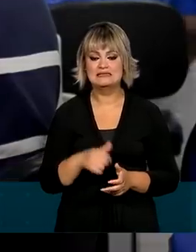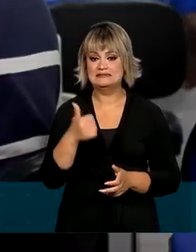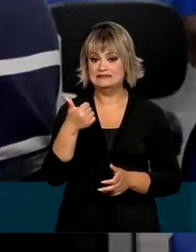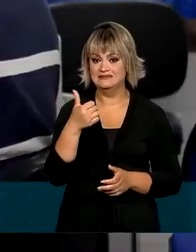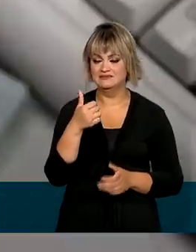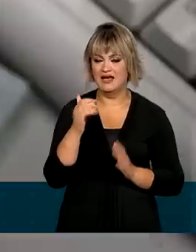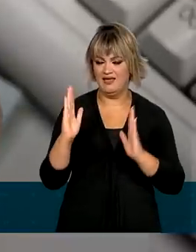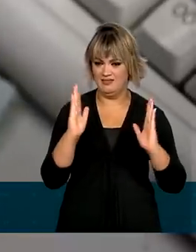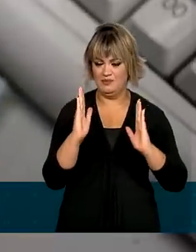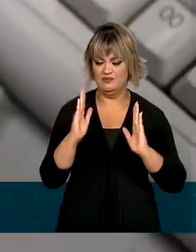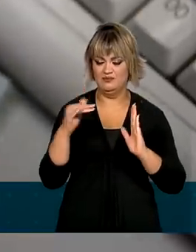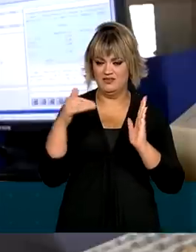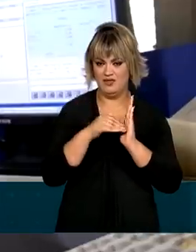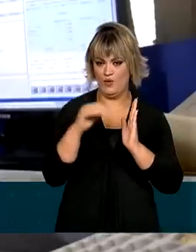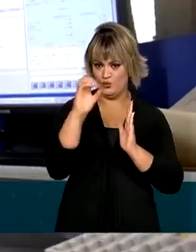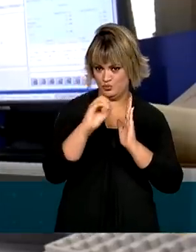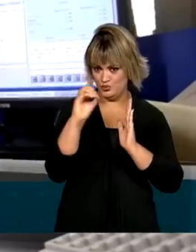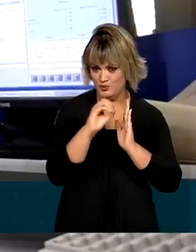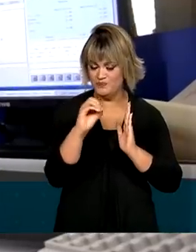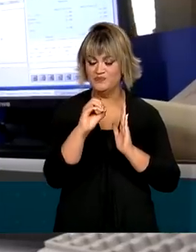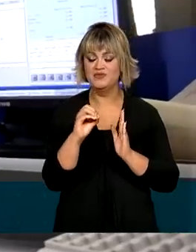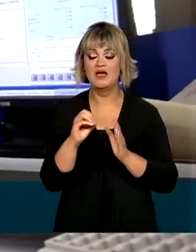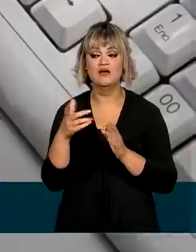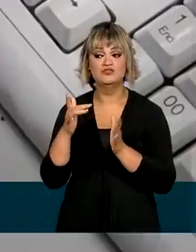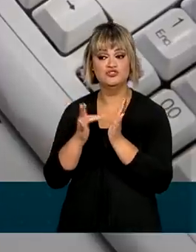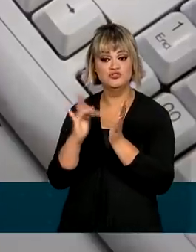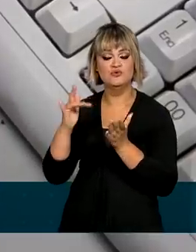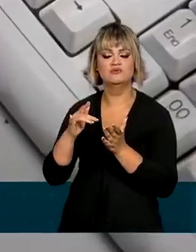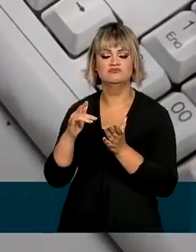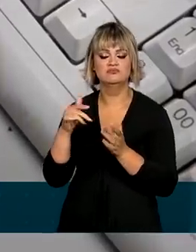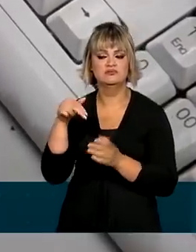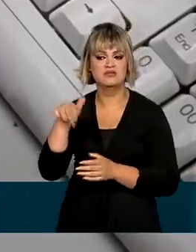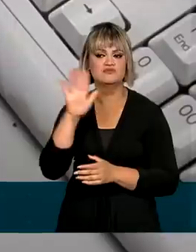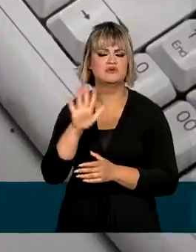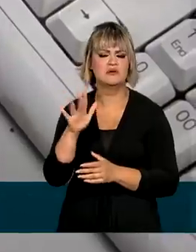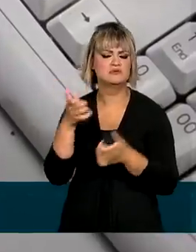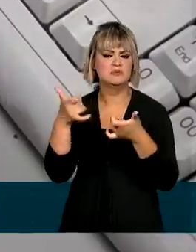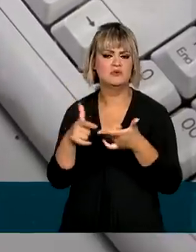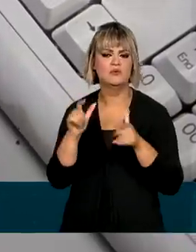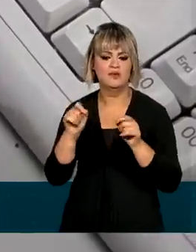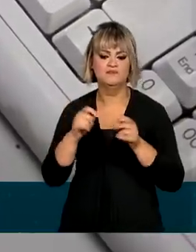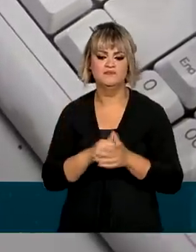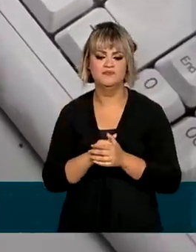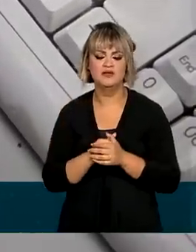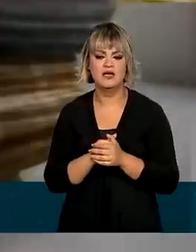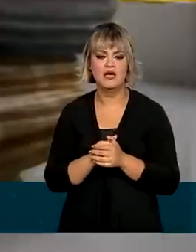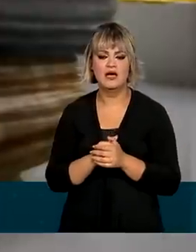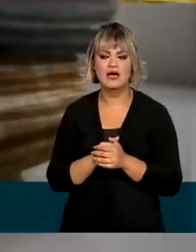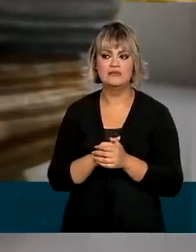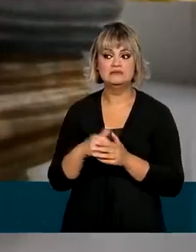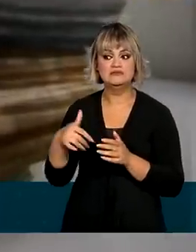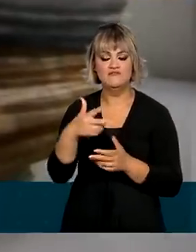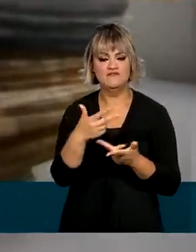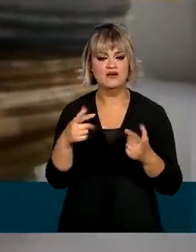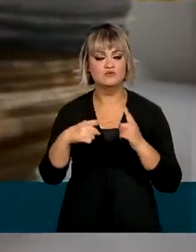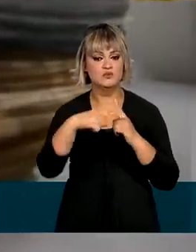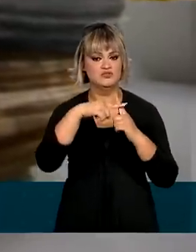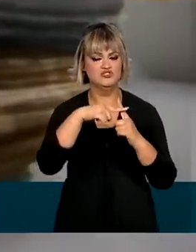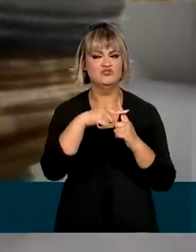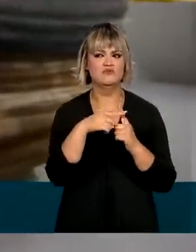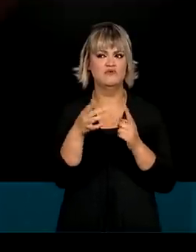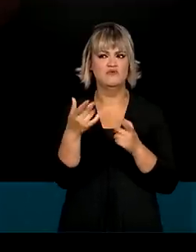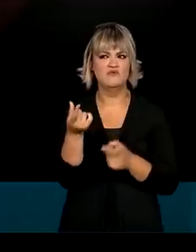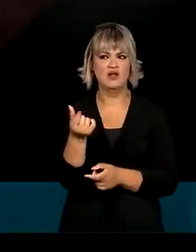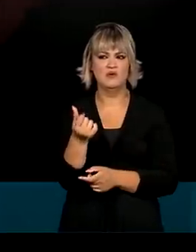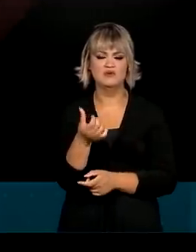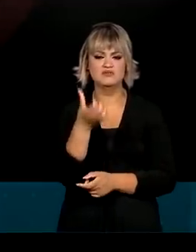meses deste ano, a tendência apontada pelo Tesouro Nacional é a mesma. No período, as contas públicas têm saldo positivo de cerca de